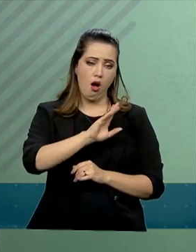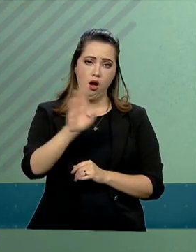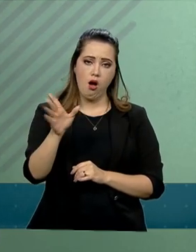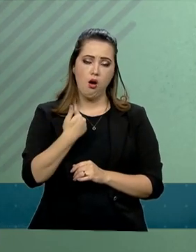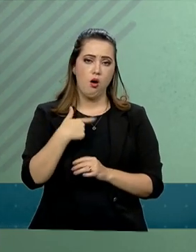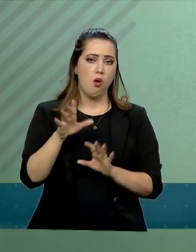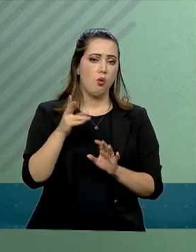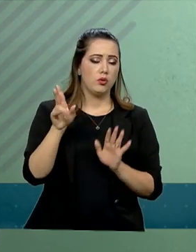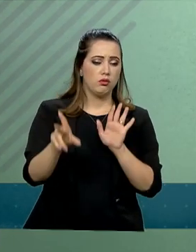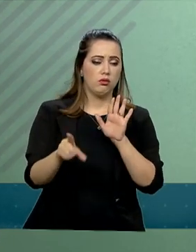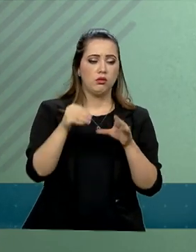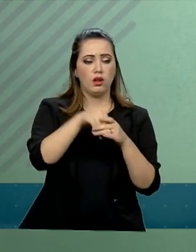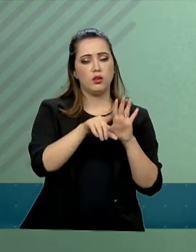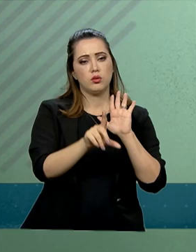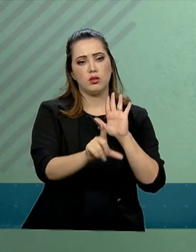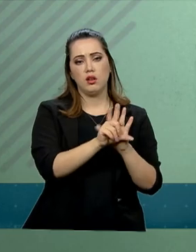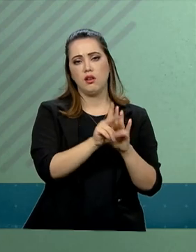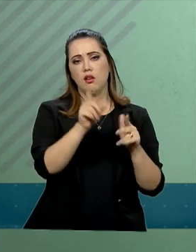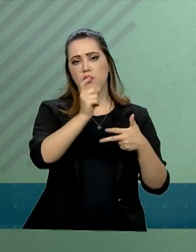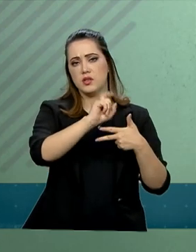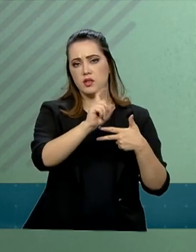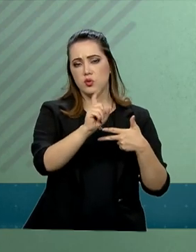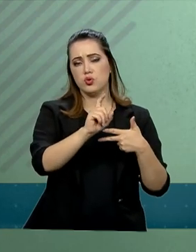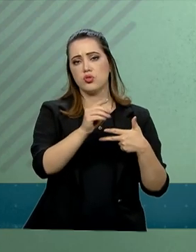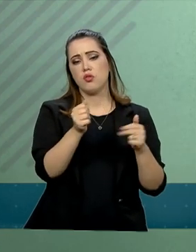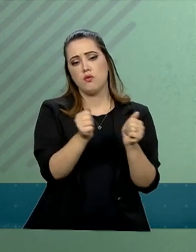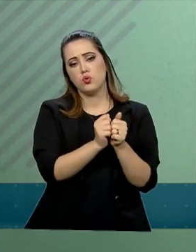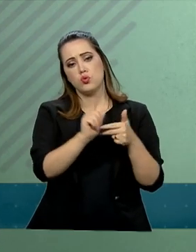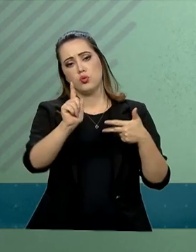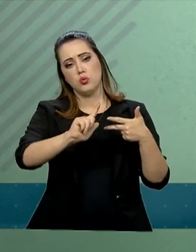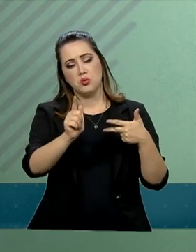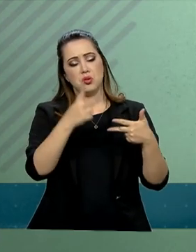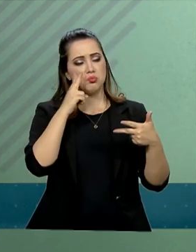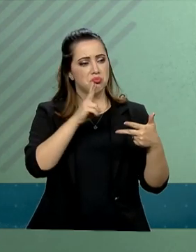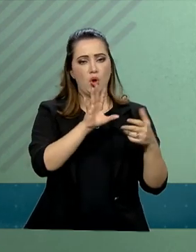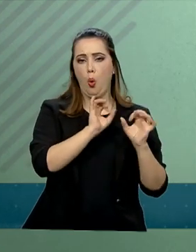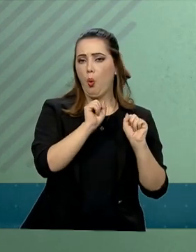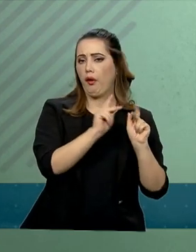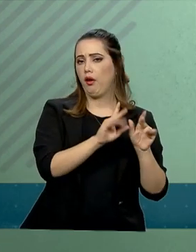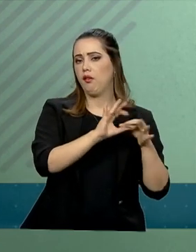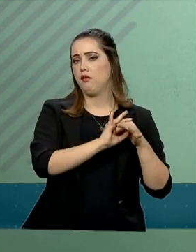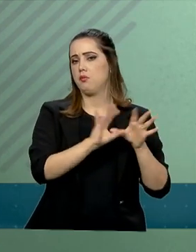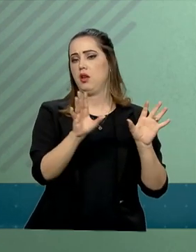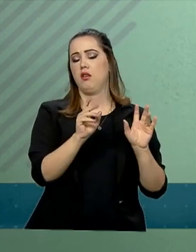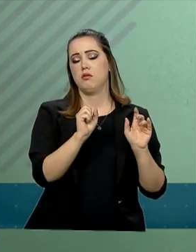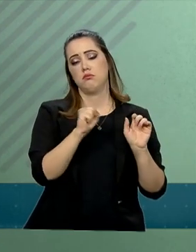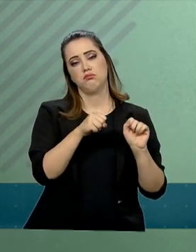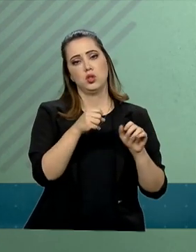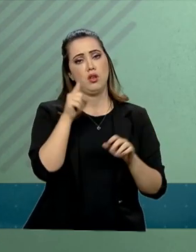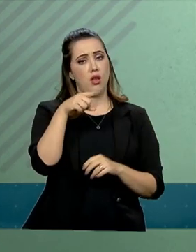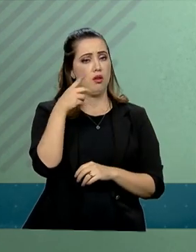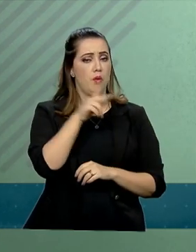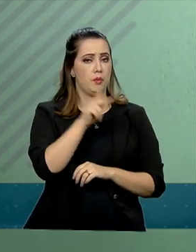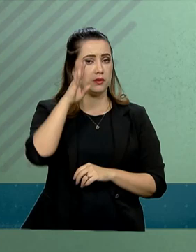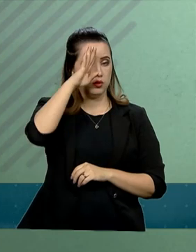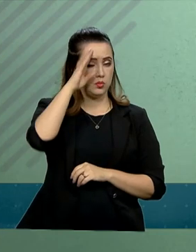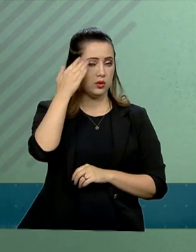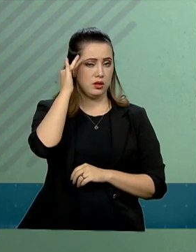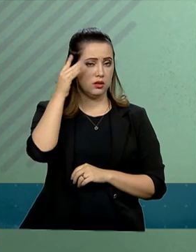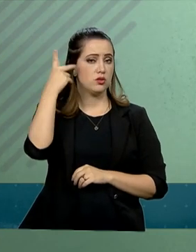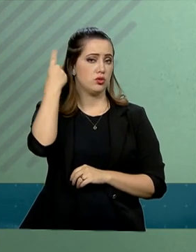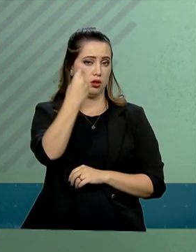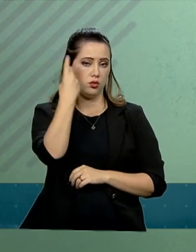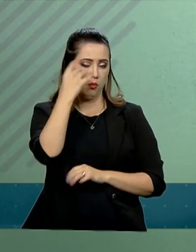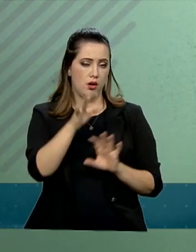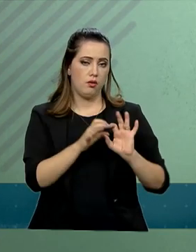entre o executivo e o legislativo. O presidente considera que a liberação de emendas é natural por conta